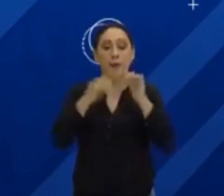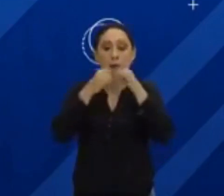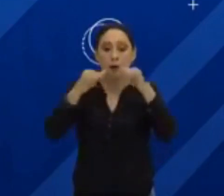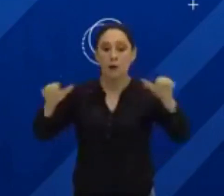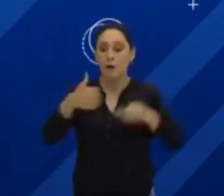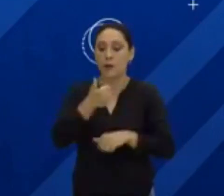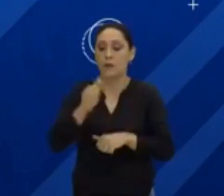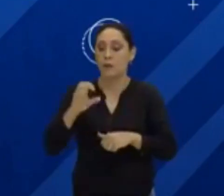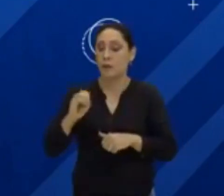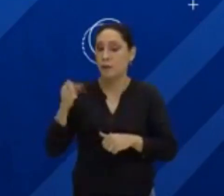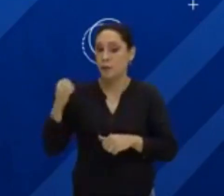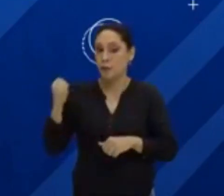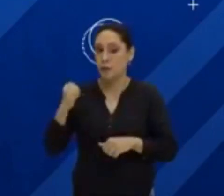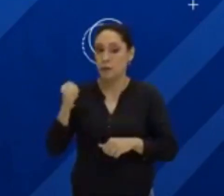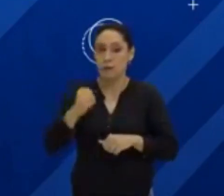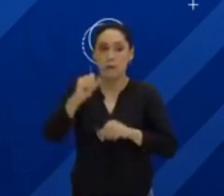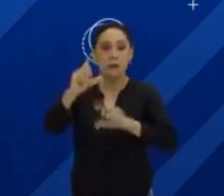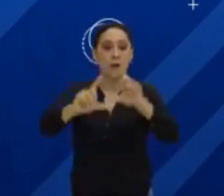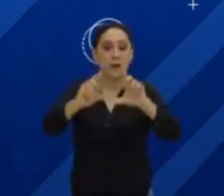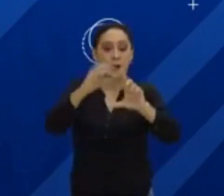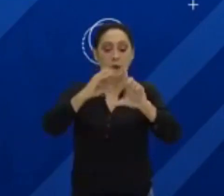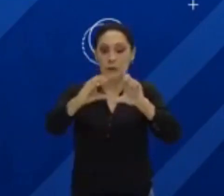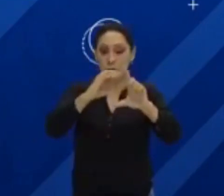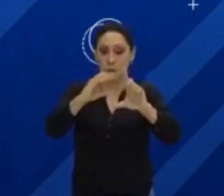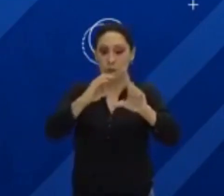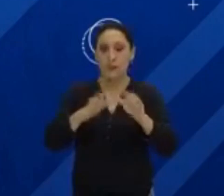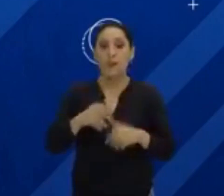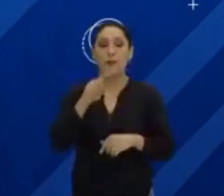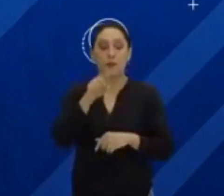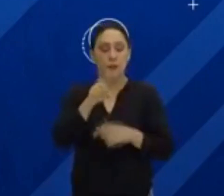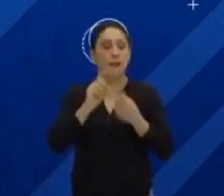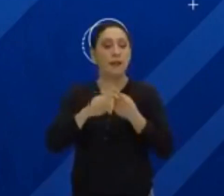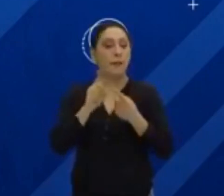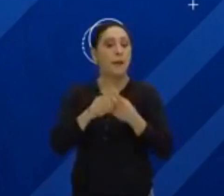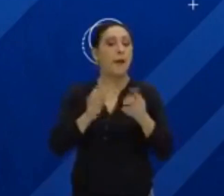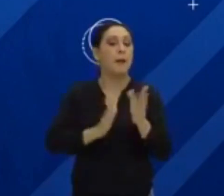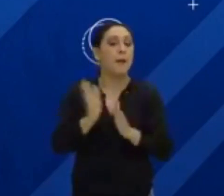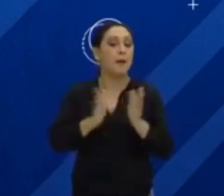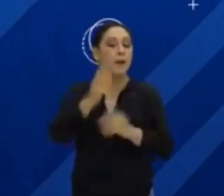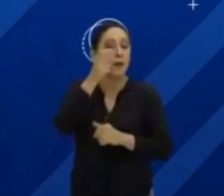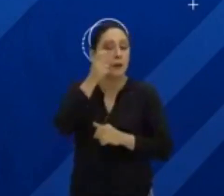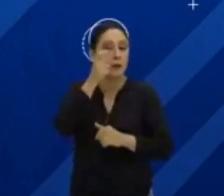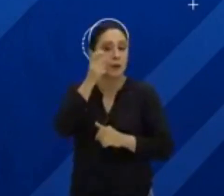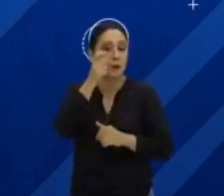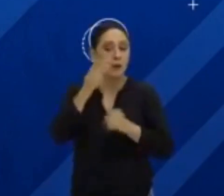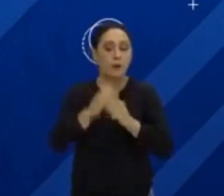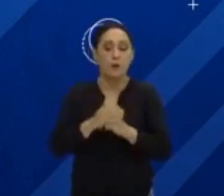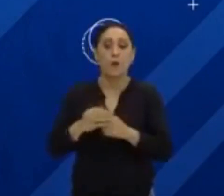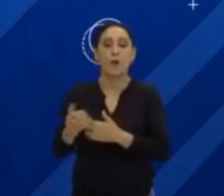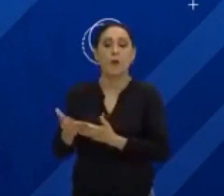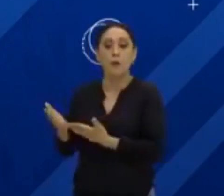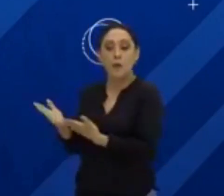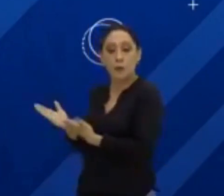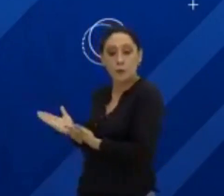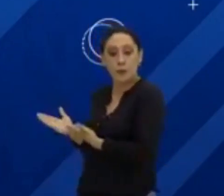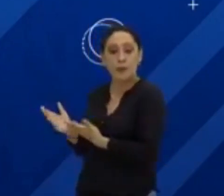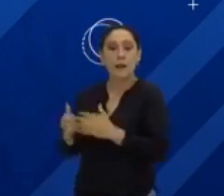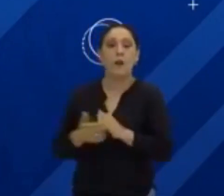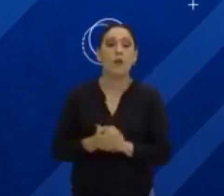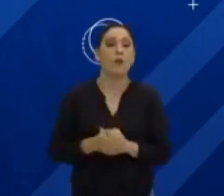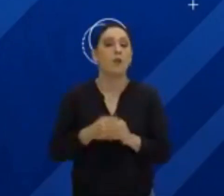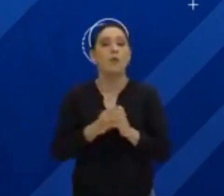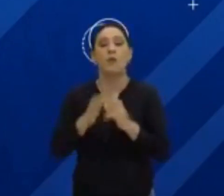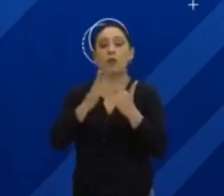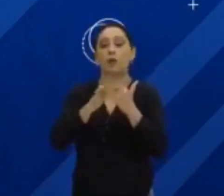108 municípios através da TV Cultura. Você também pode assistir pelo Portal Cultura no YouTube e na